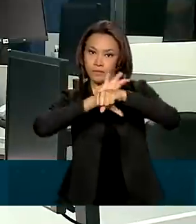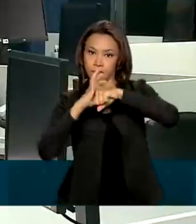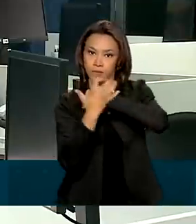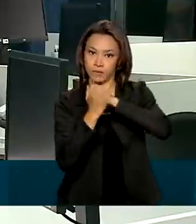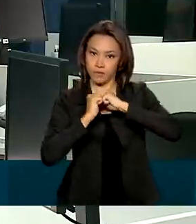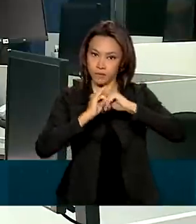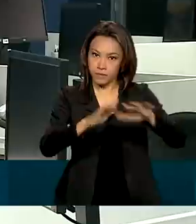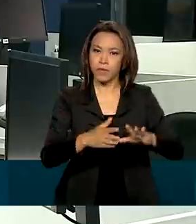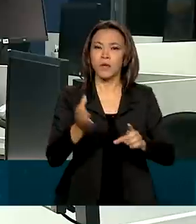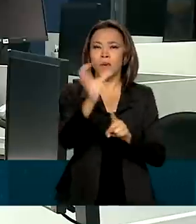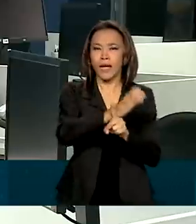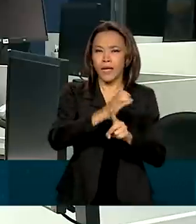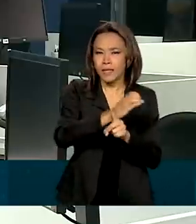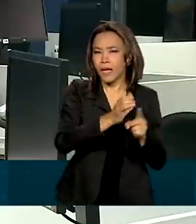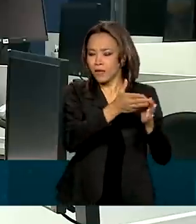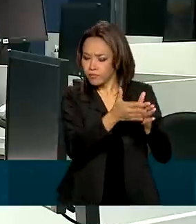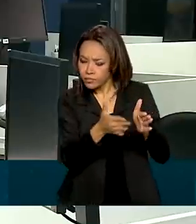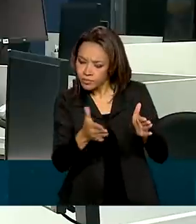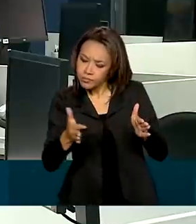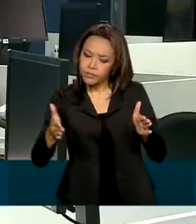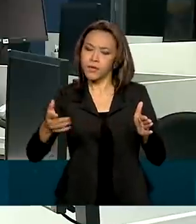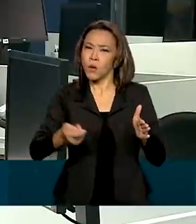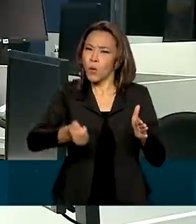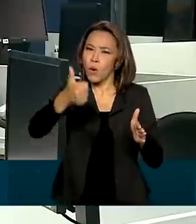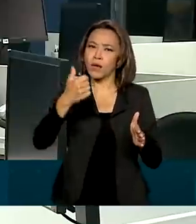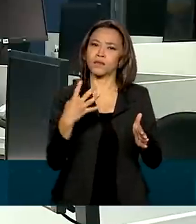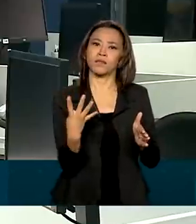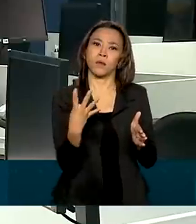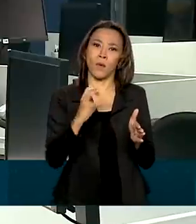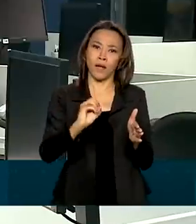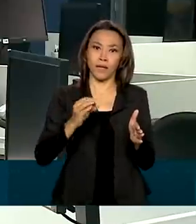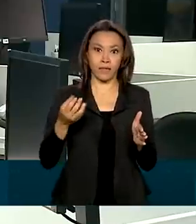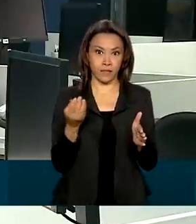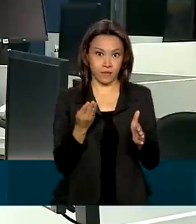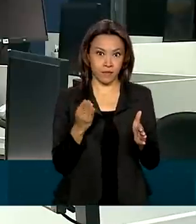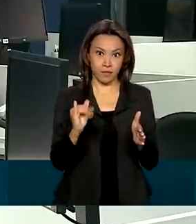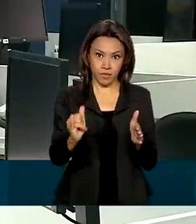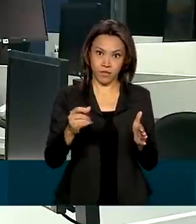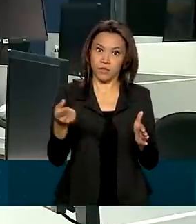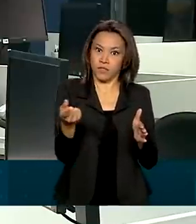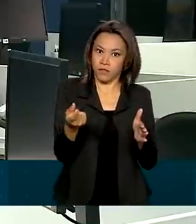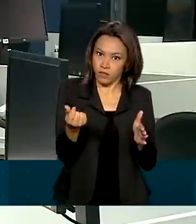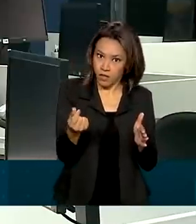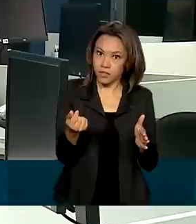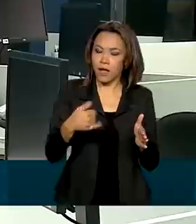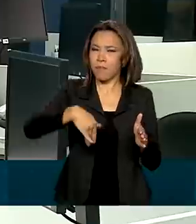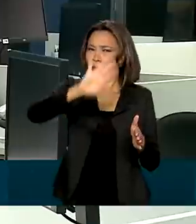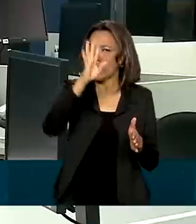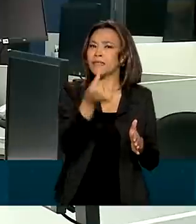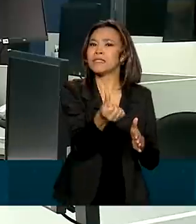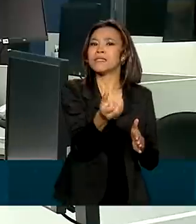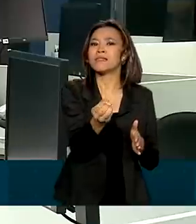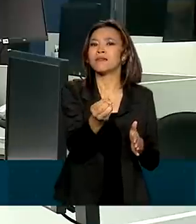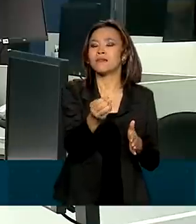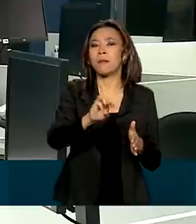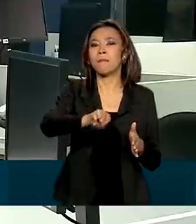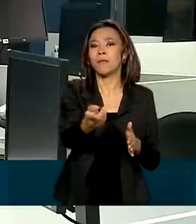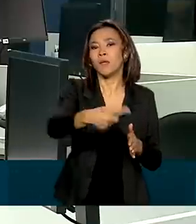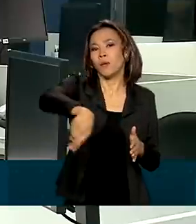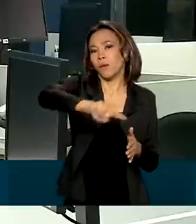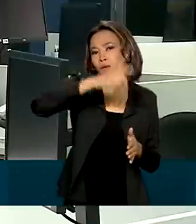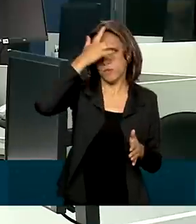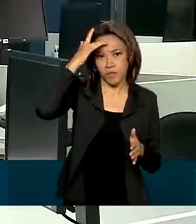Durante todo o calendário, foram disponibilizados quase 40 bilhões de reais a mais de 60 milhões de trabalhadores.